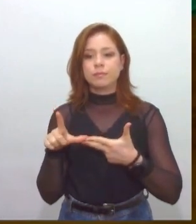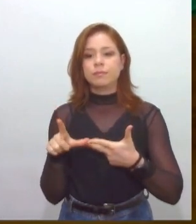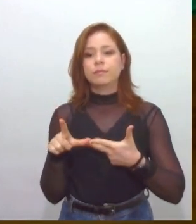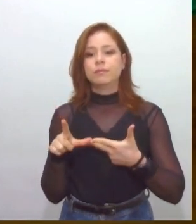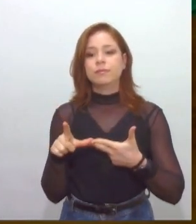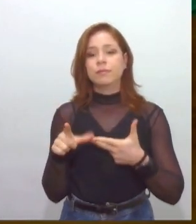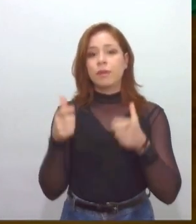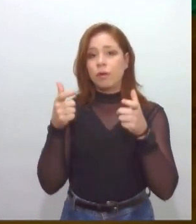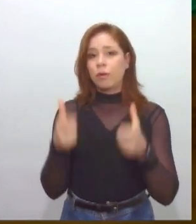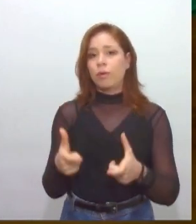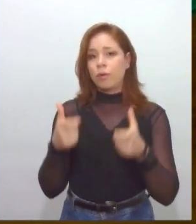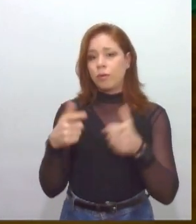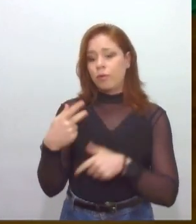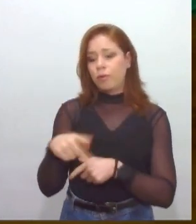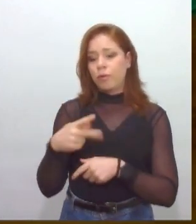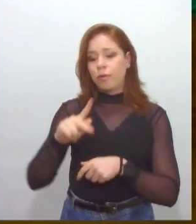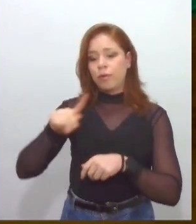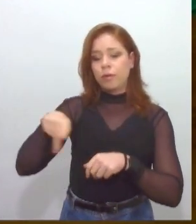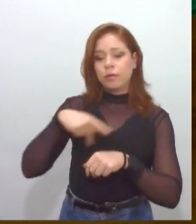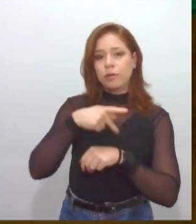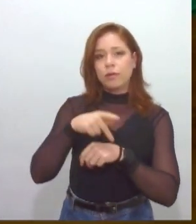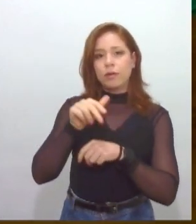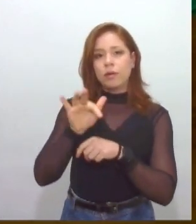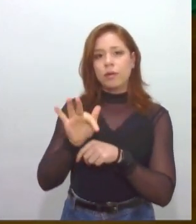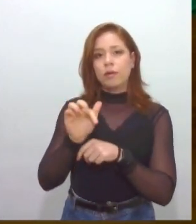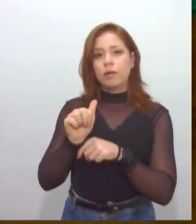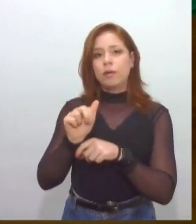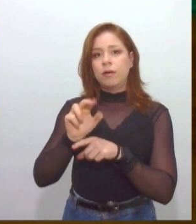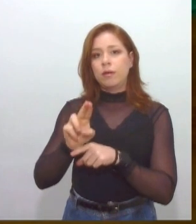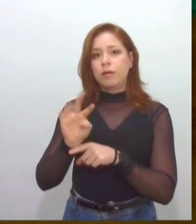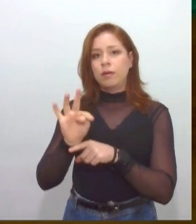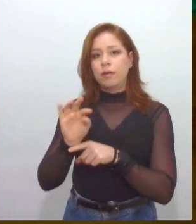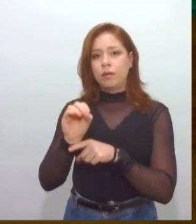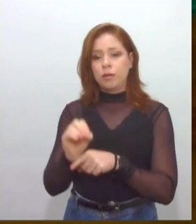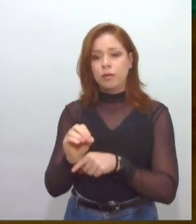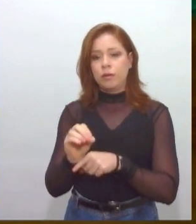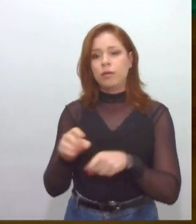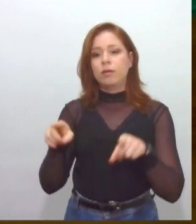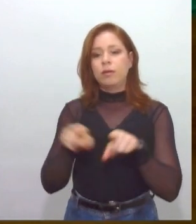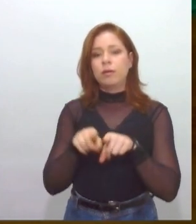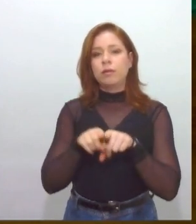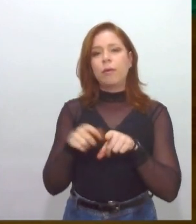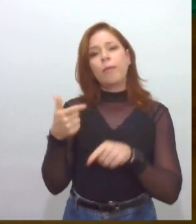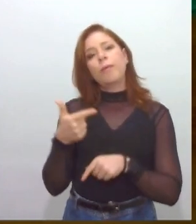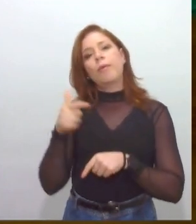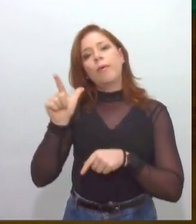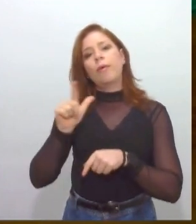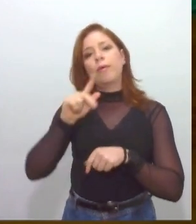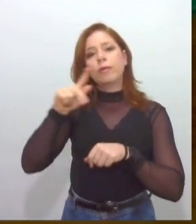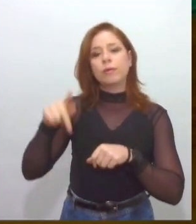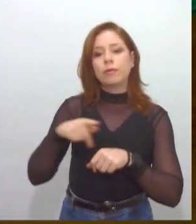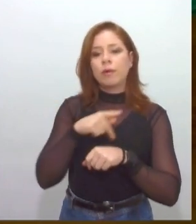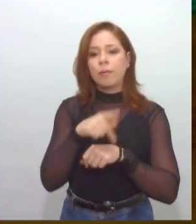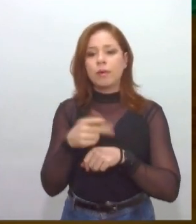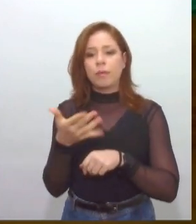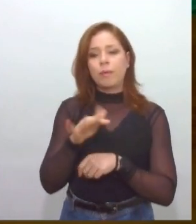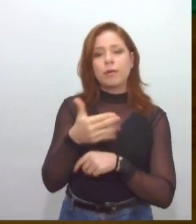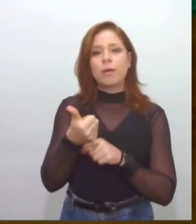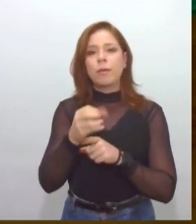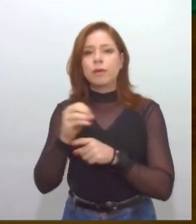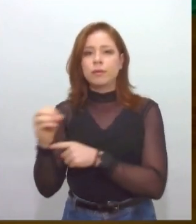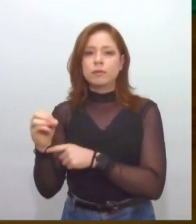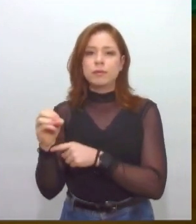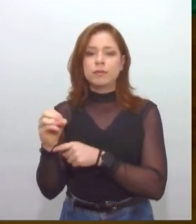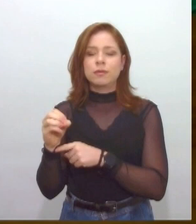Fausto Cardoso e o Memorial da Justiça fica na Praça Olímpio Campos, com a diferença de cerca de 100 metros. E